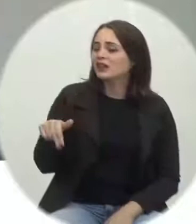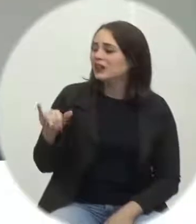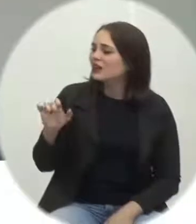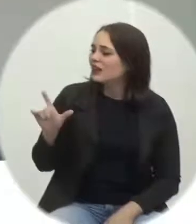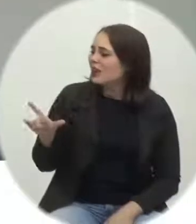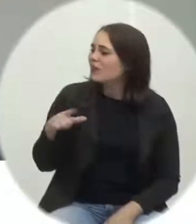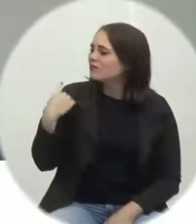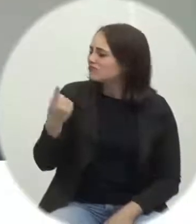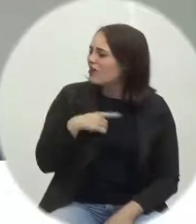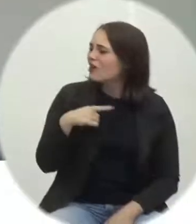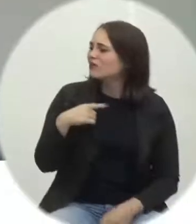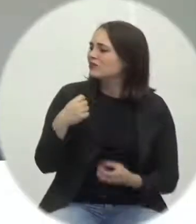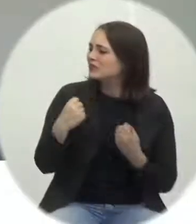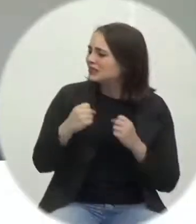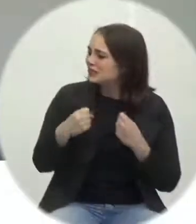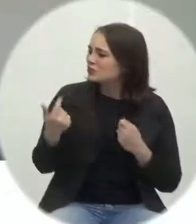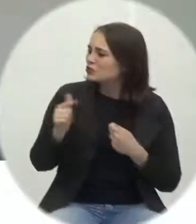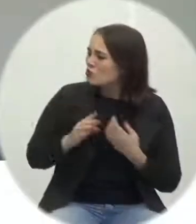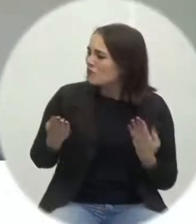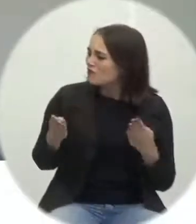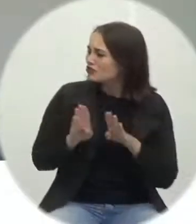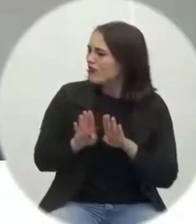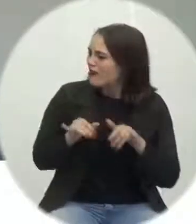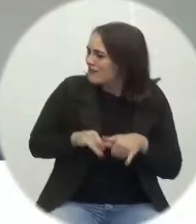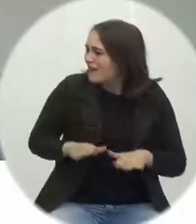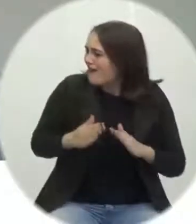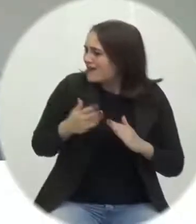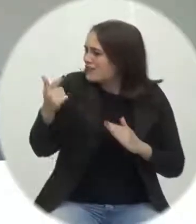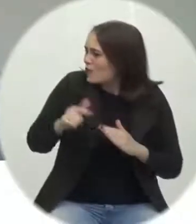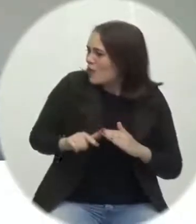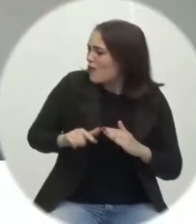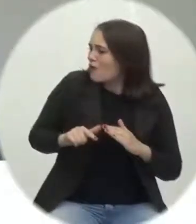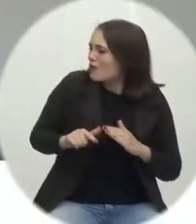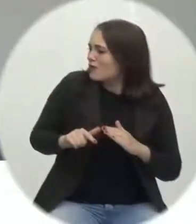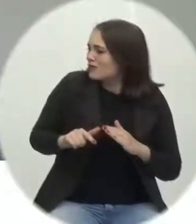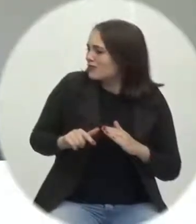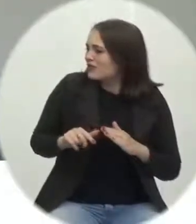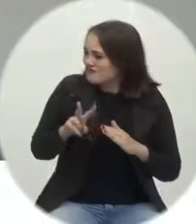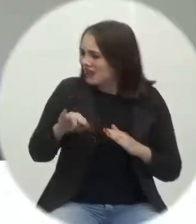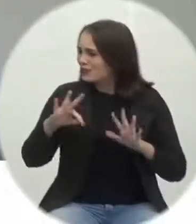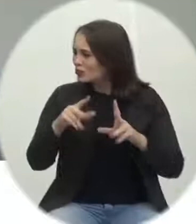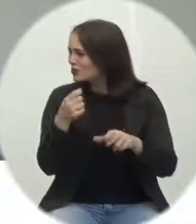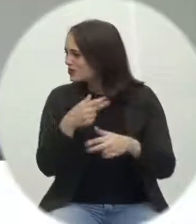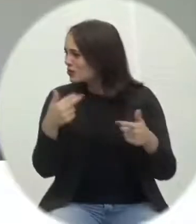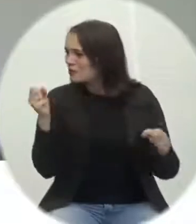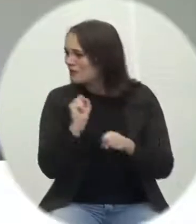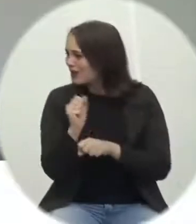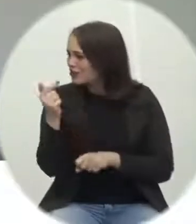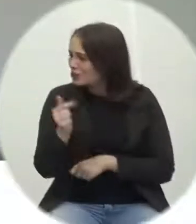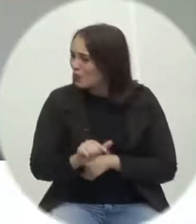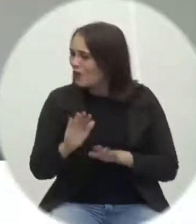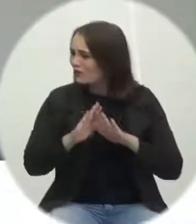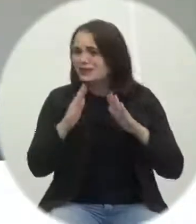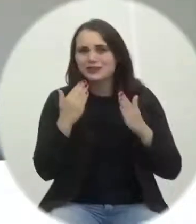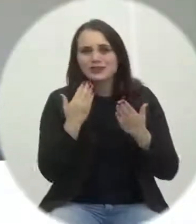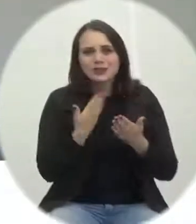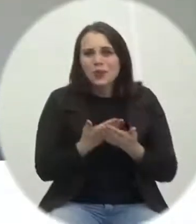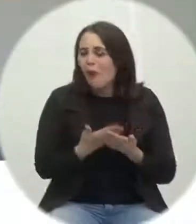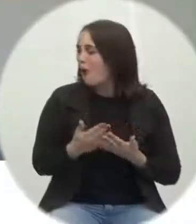teremos realmente no capital? Será que realmente vai parar tudo novamente? As escolas,